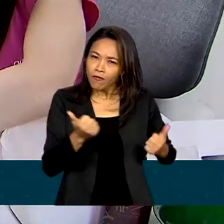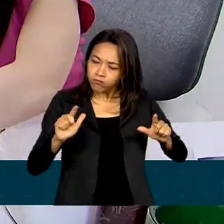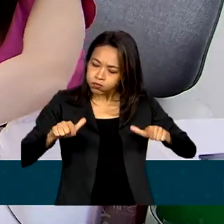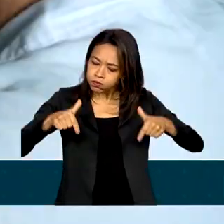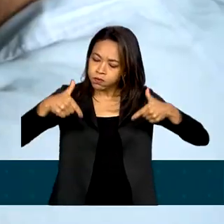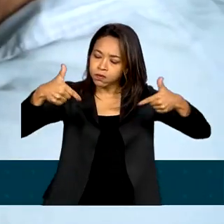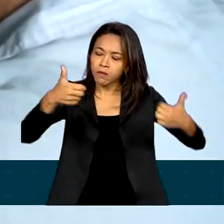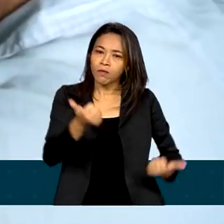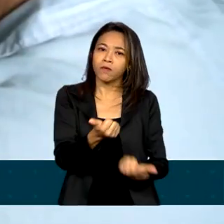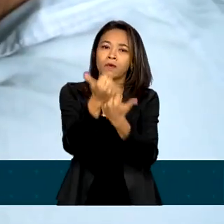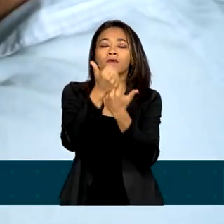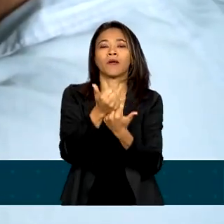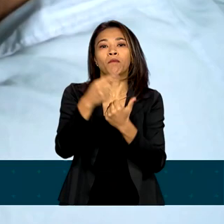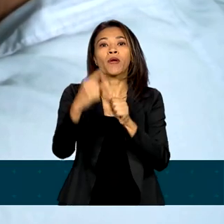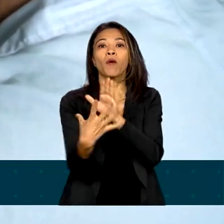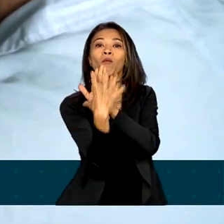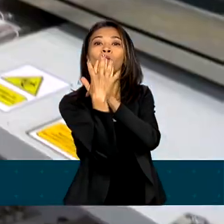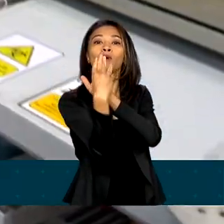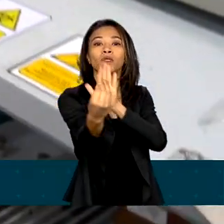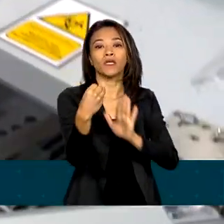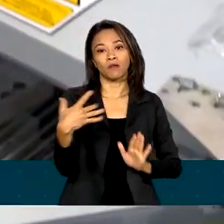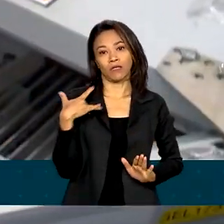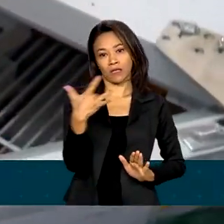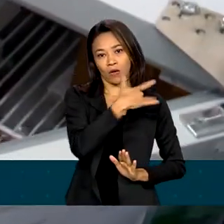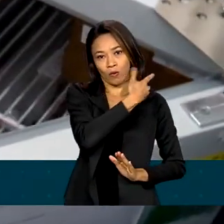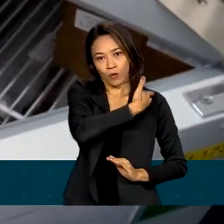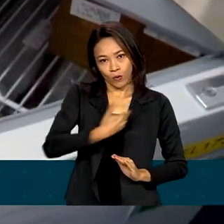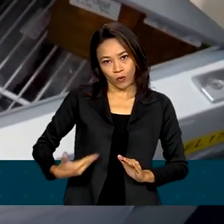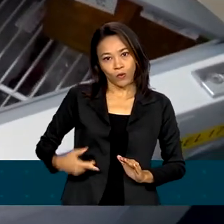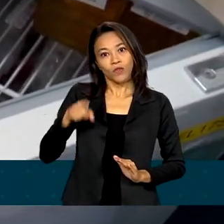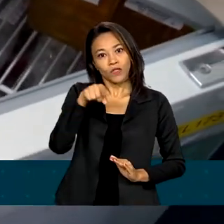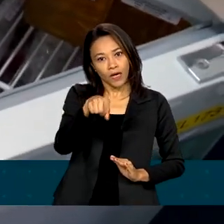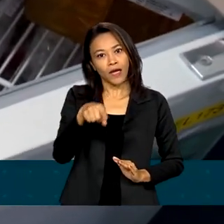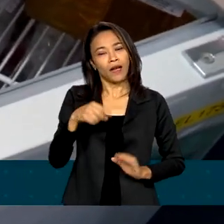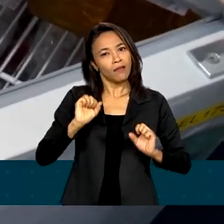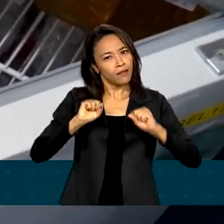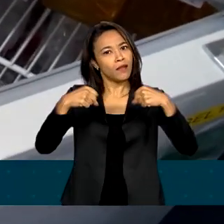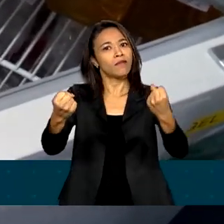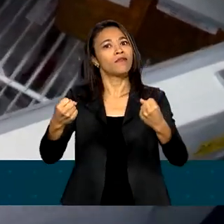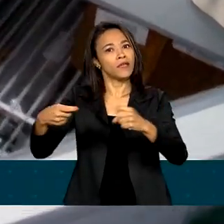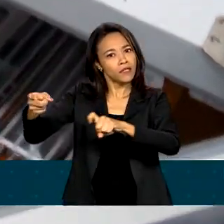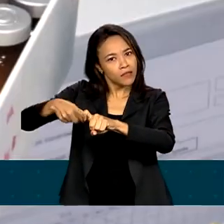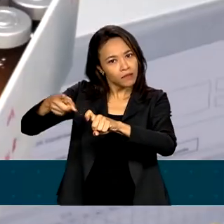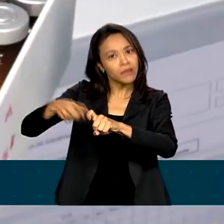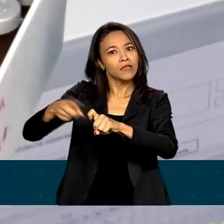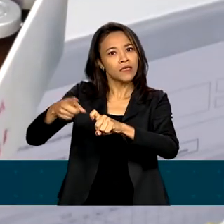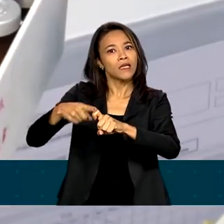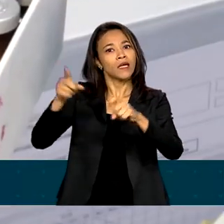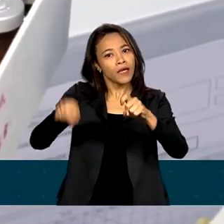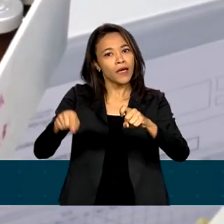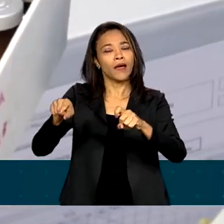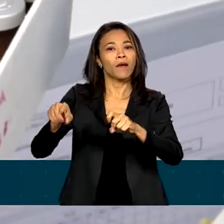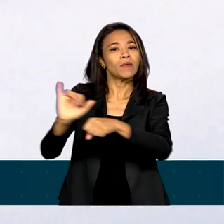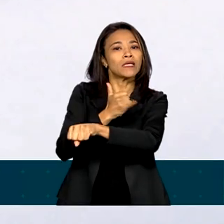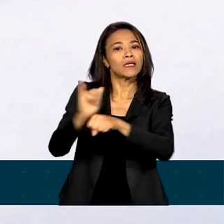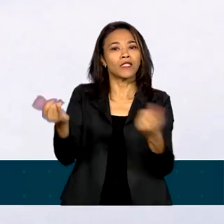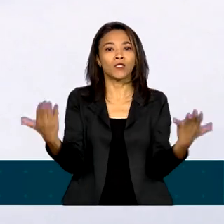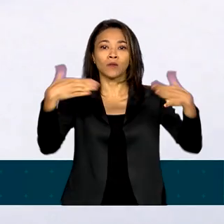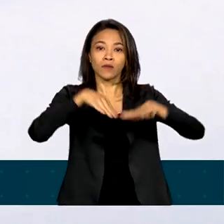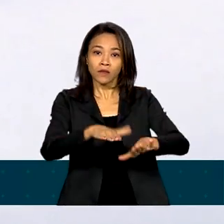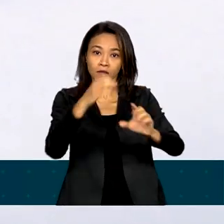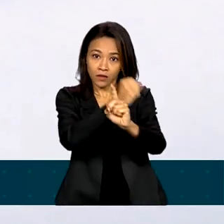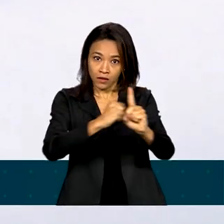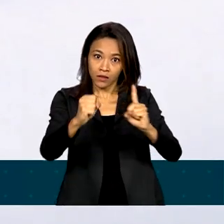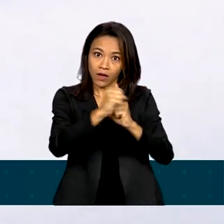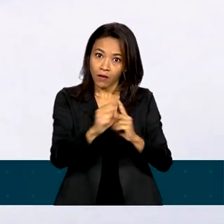saúde pública. Ela defende o exercício da medicina como um meio de inclusão social e redemocratização do